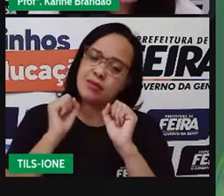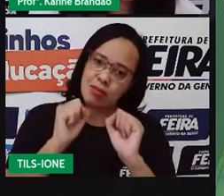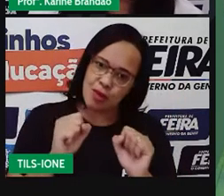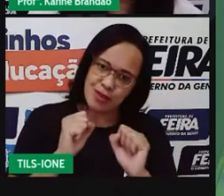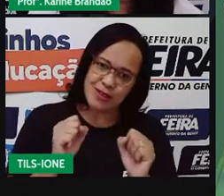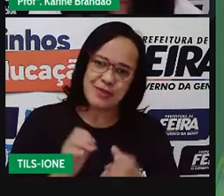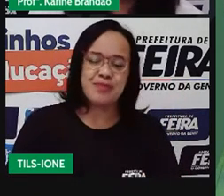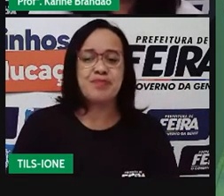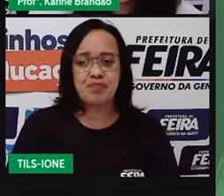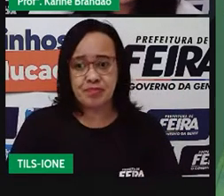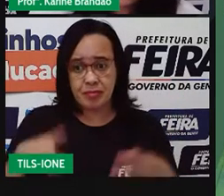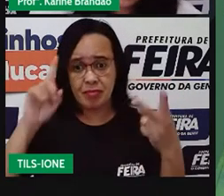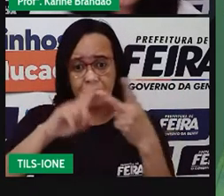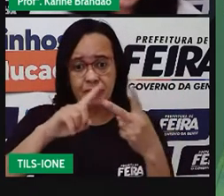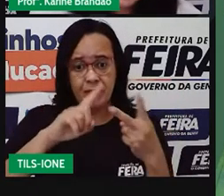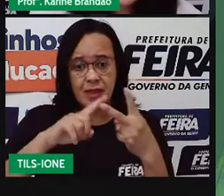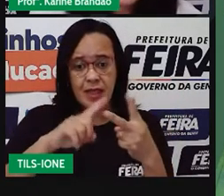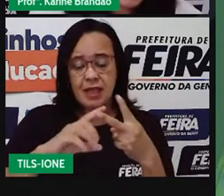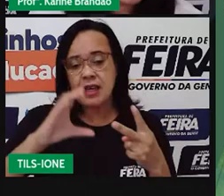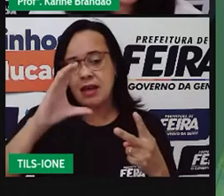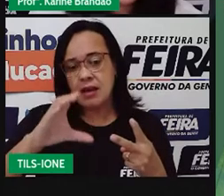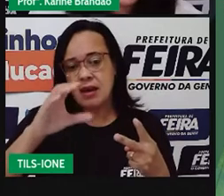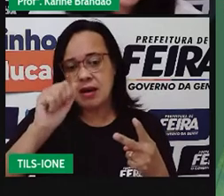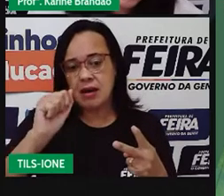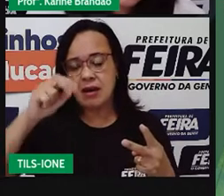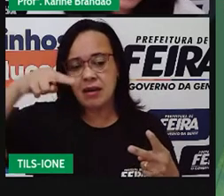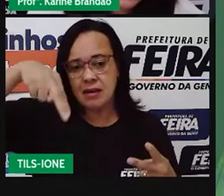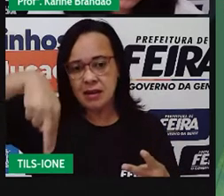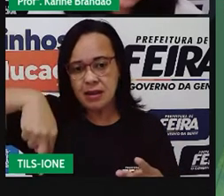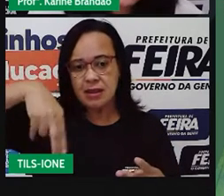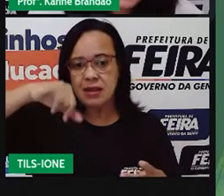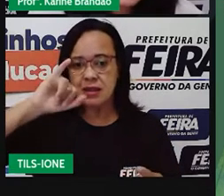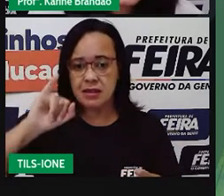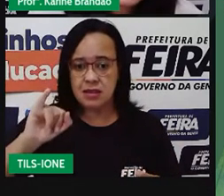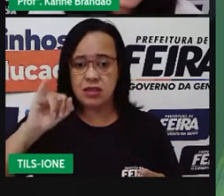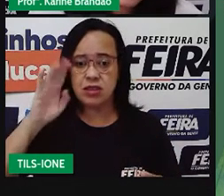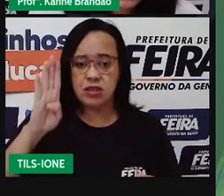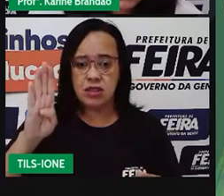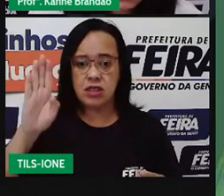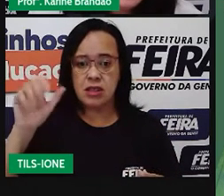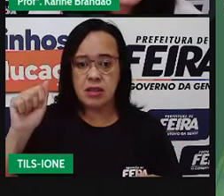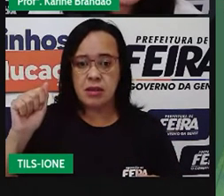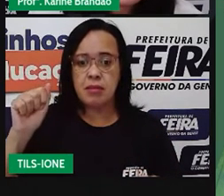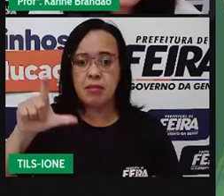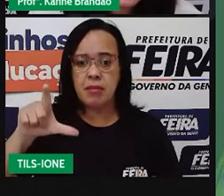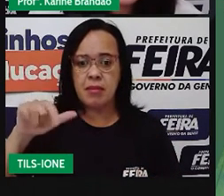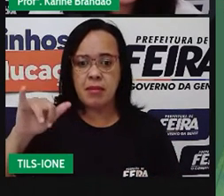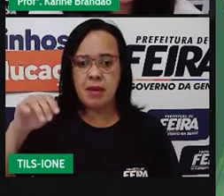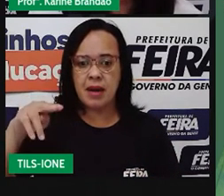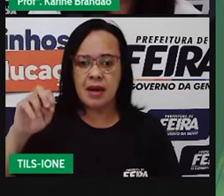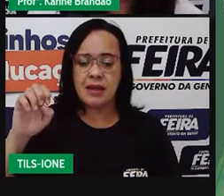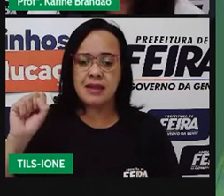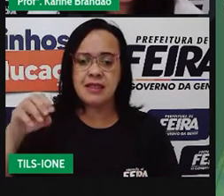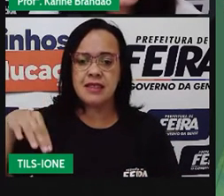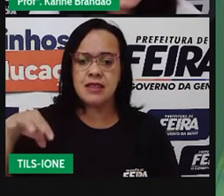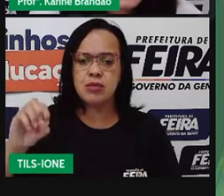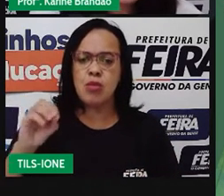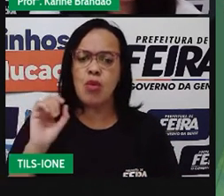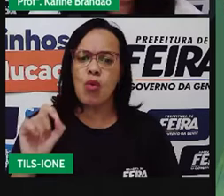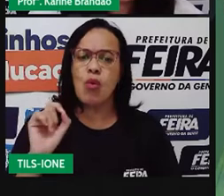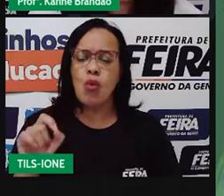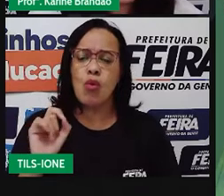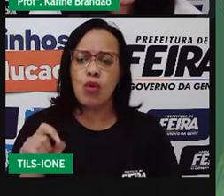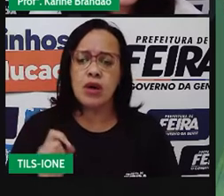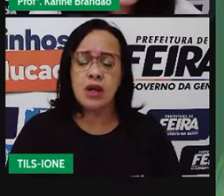Pró? Canibalismo, a gente já ouviu falar, né? Alguns de vocês já devem ter ouvido falar desse termo em algum momento na vida, né? Que é o quê?